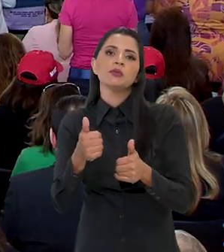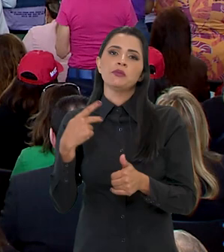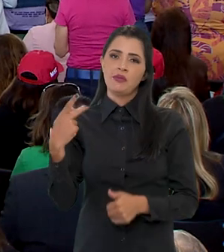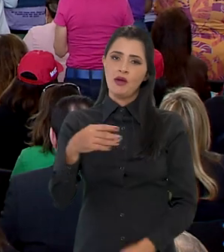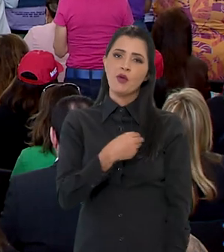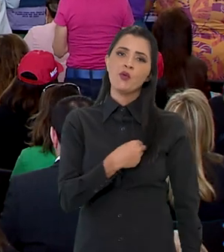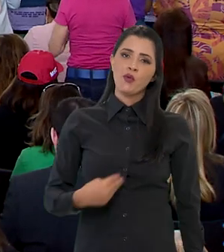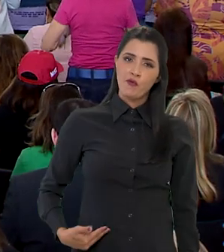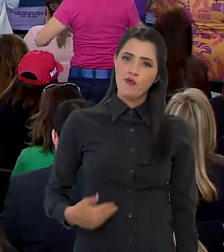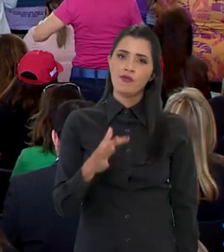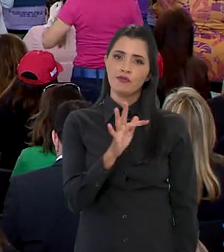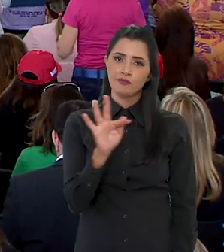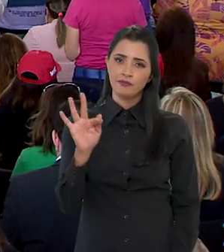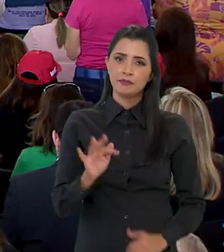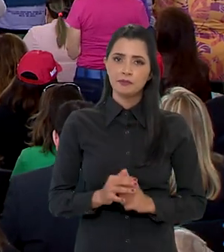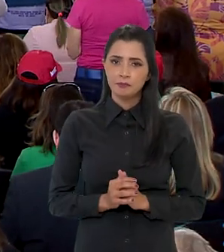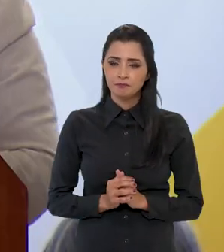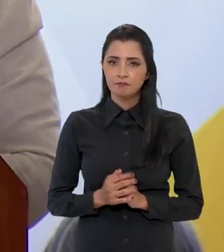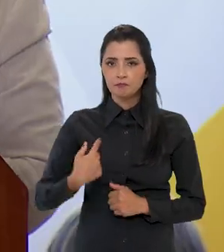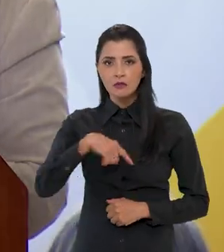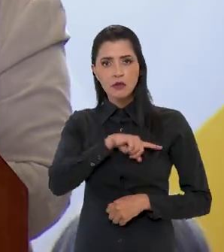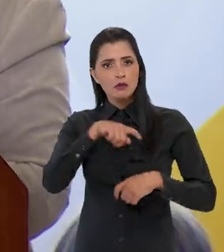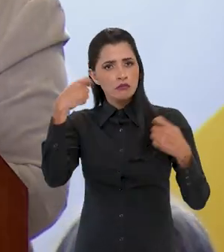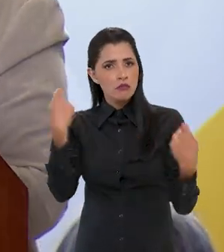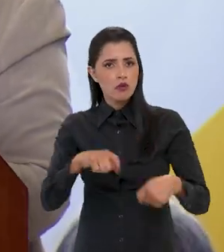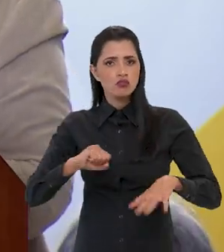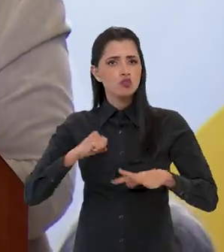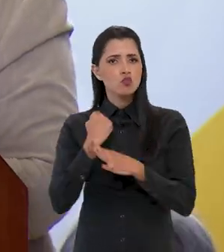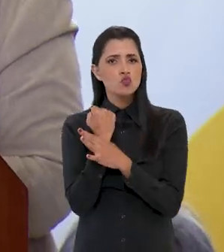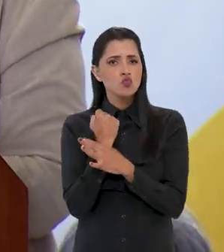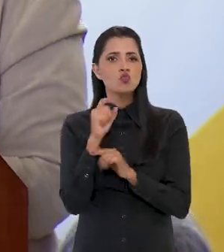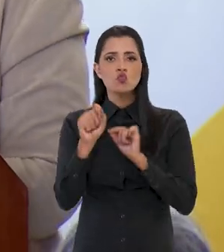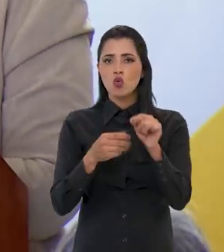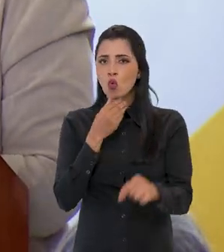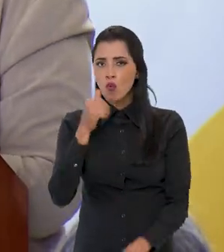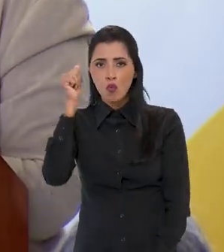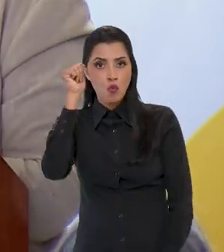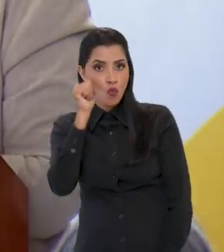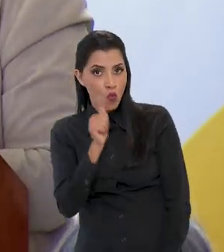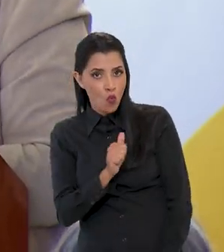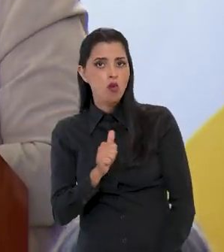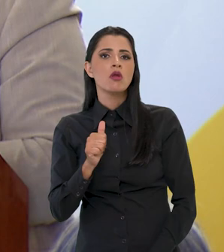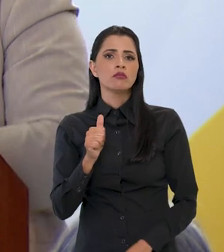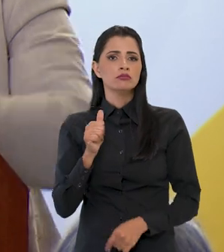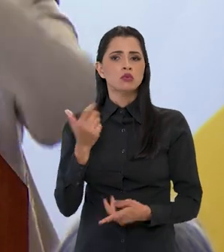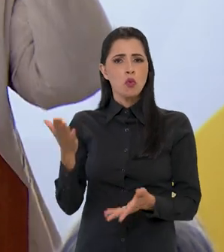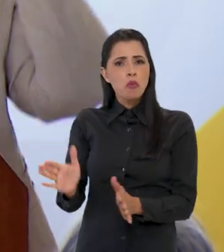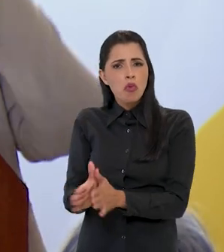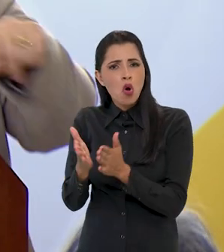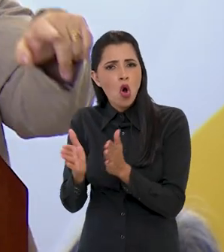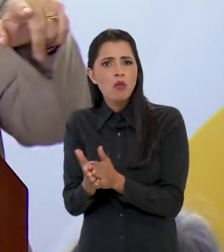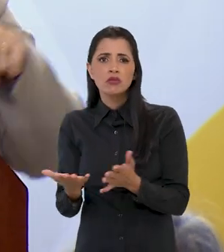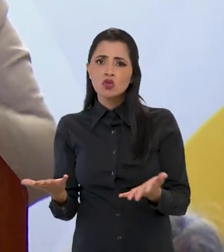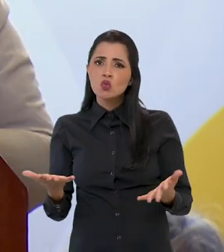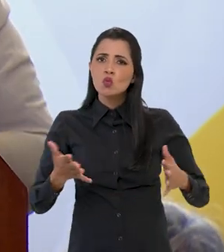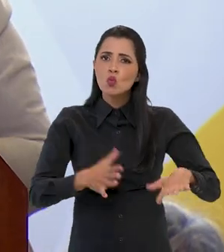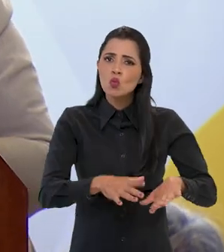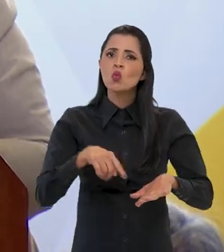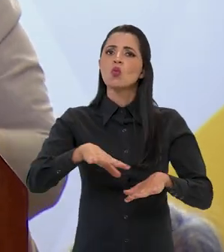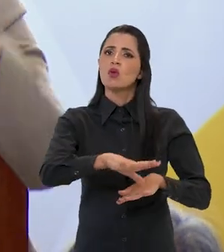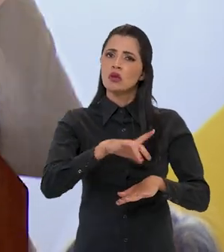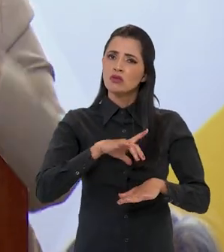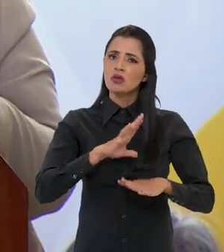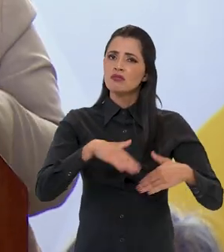reivindicações ao governo federal. Nós precisamos garantir que homens, mulheres, que os pobres sejam